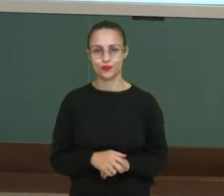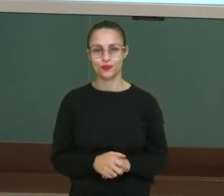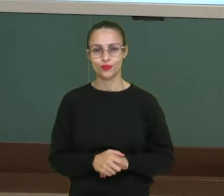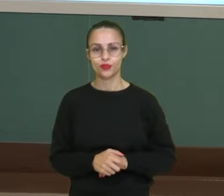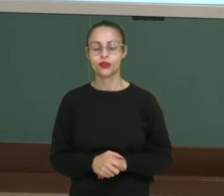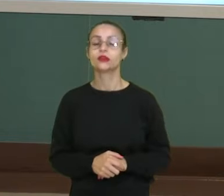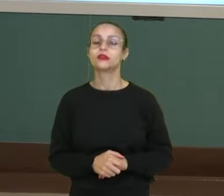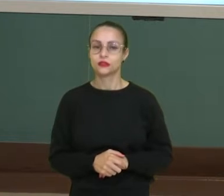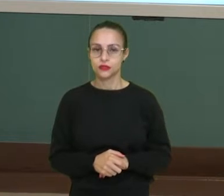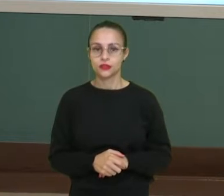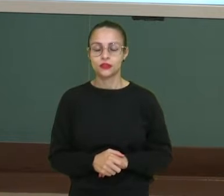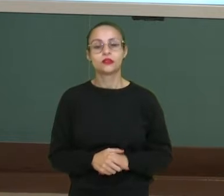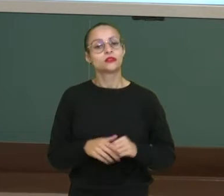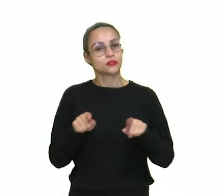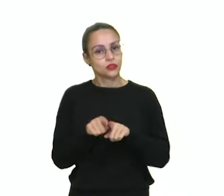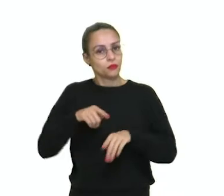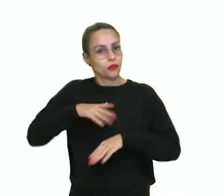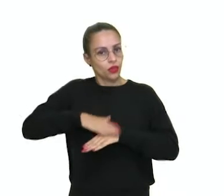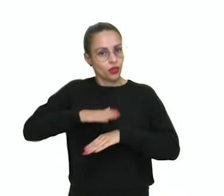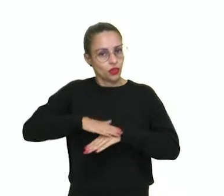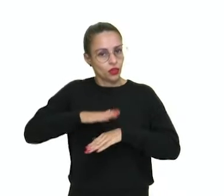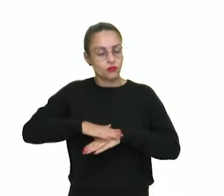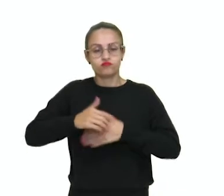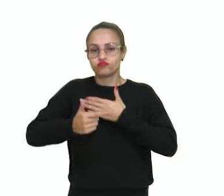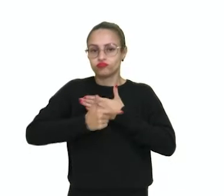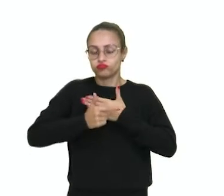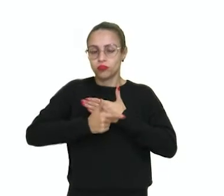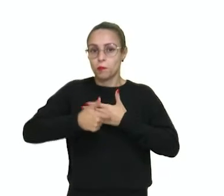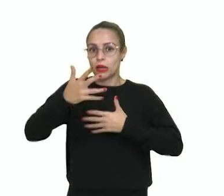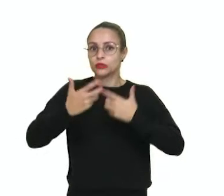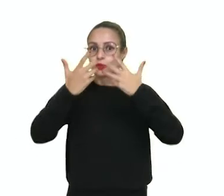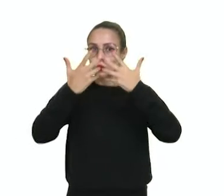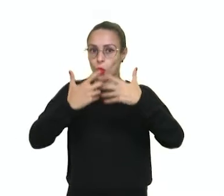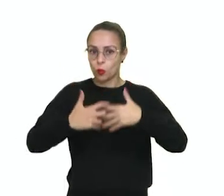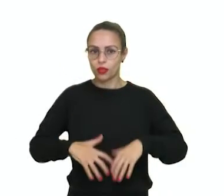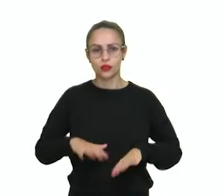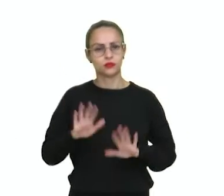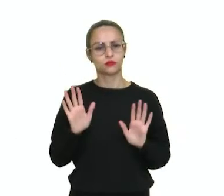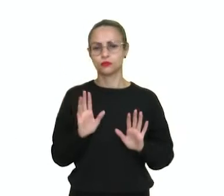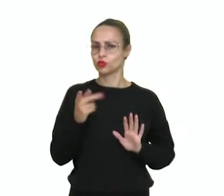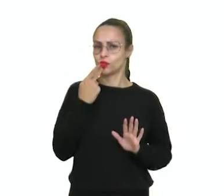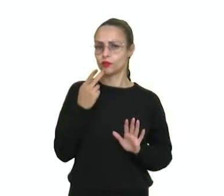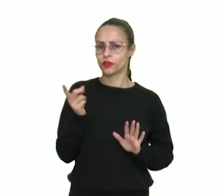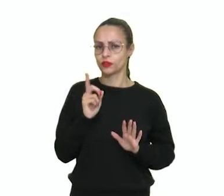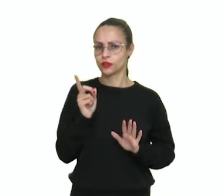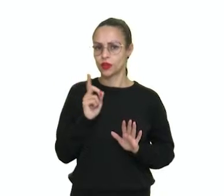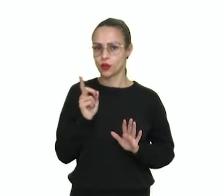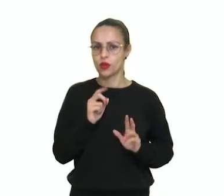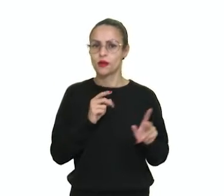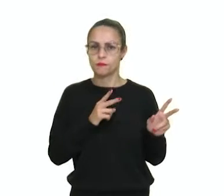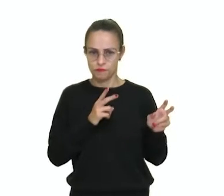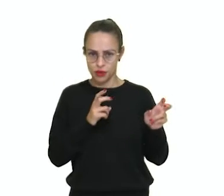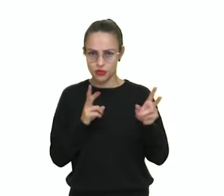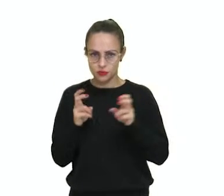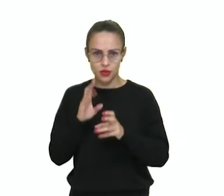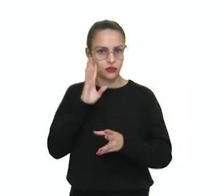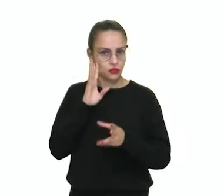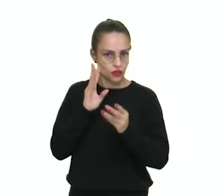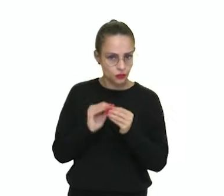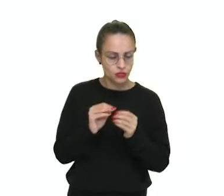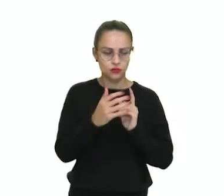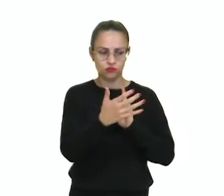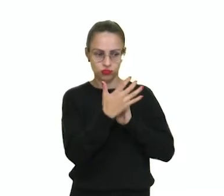Também coordena as funções mais complexas. Não estou dizendo que perceber e interpretar